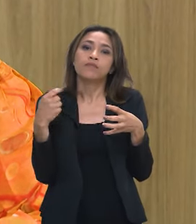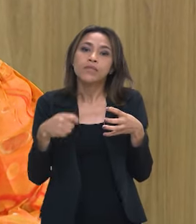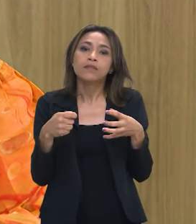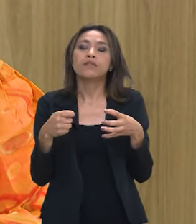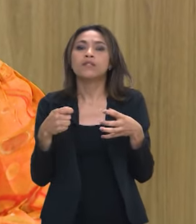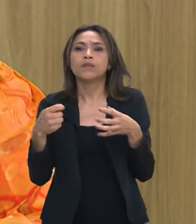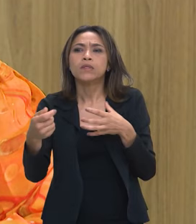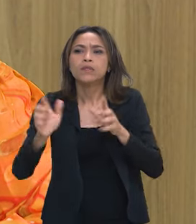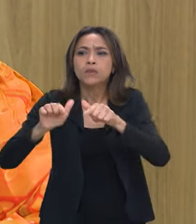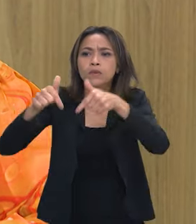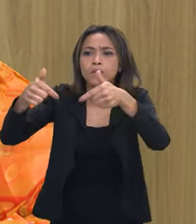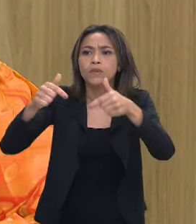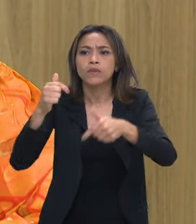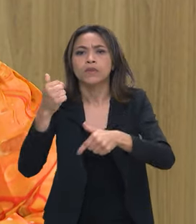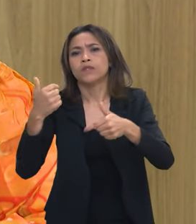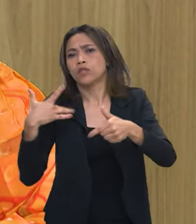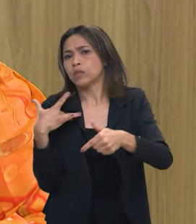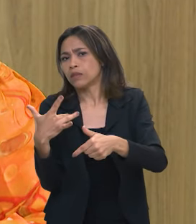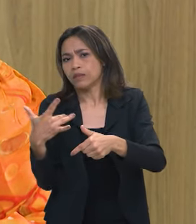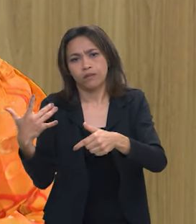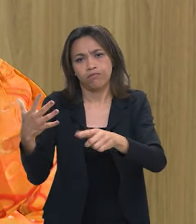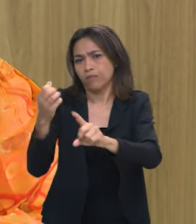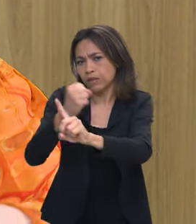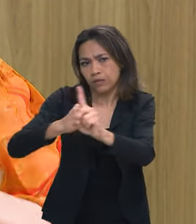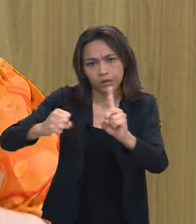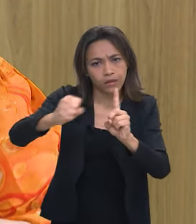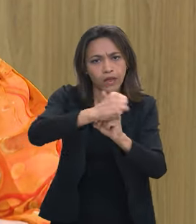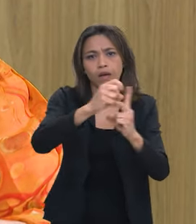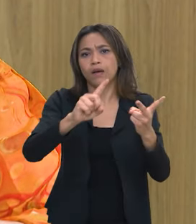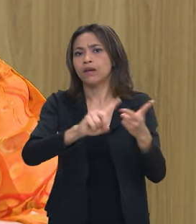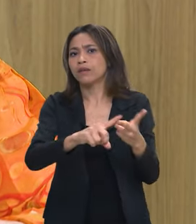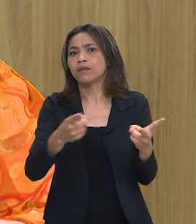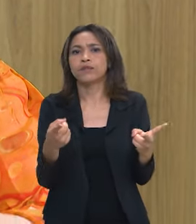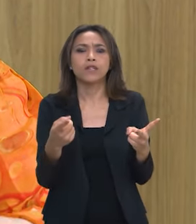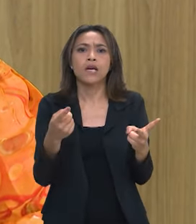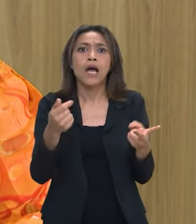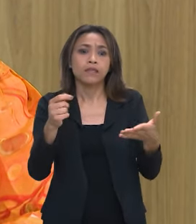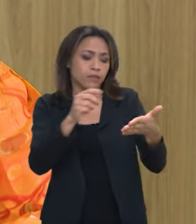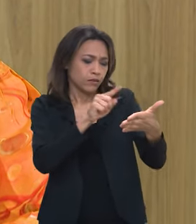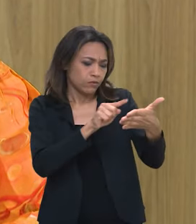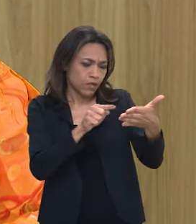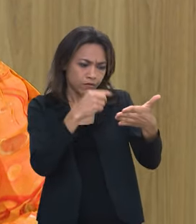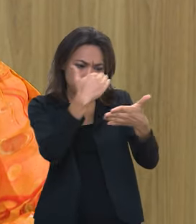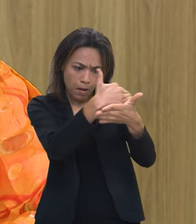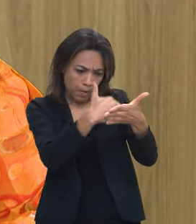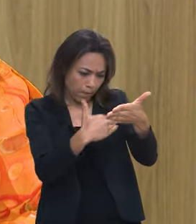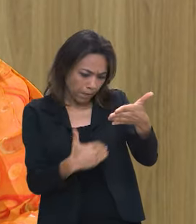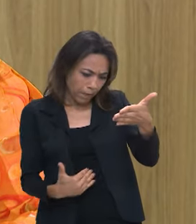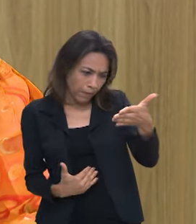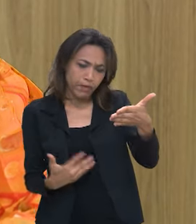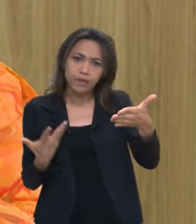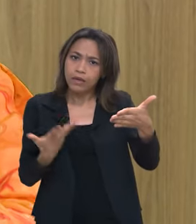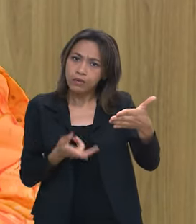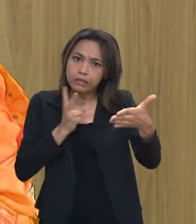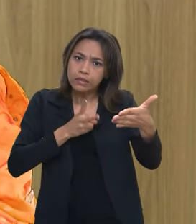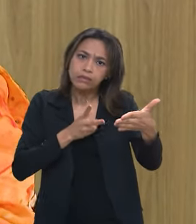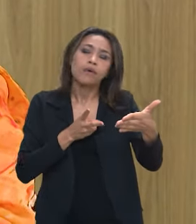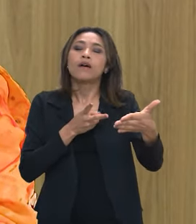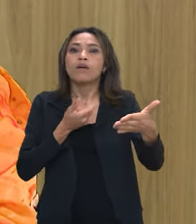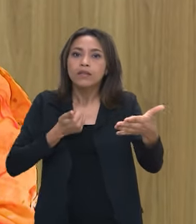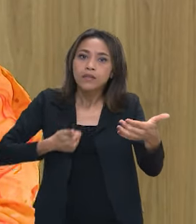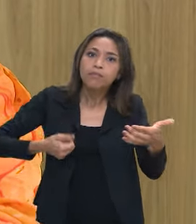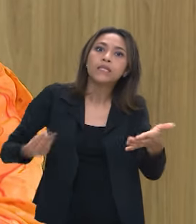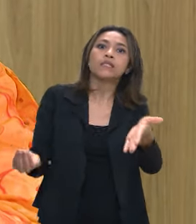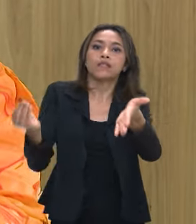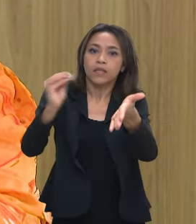nos determinantes sociais e ambientais não estava no script não estava no roteiro agora tem que estar